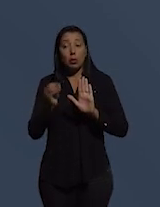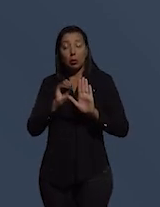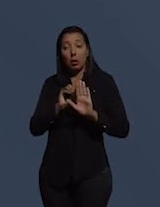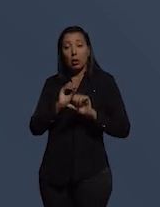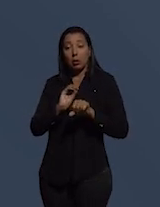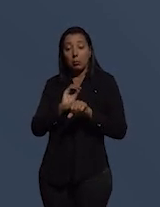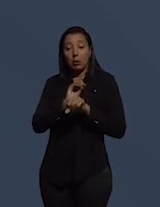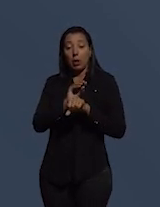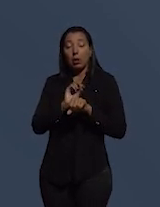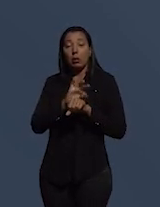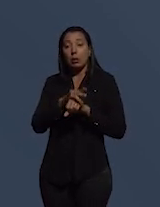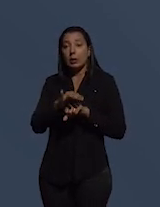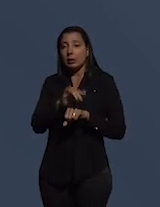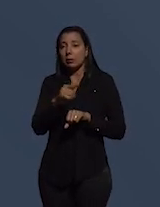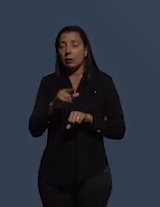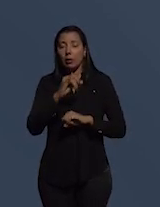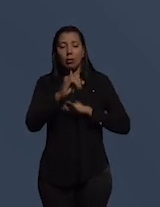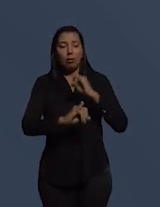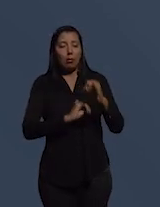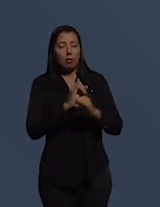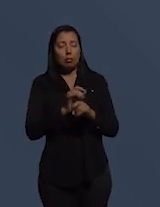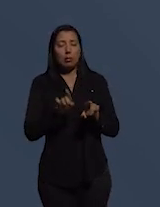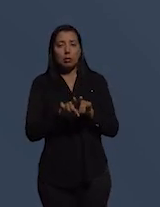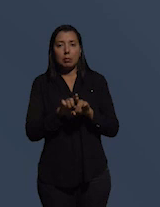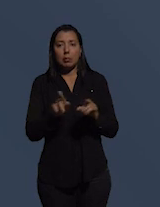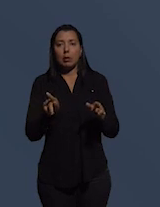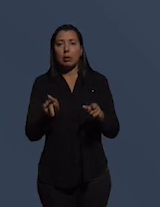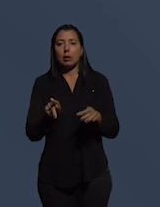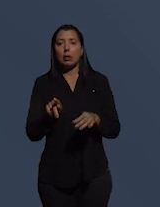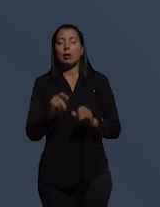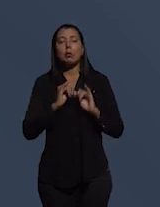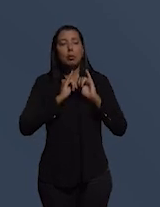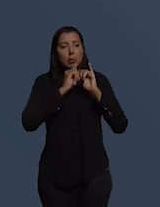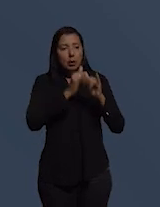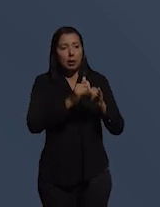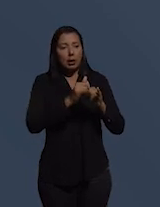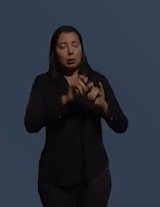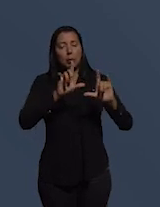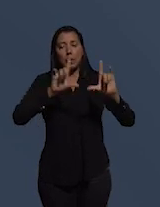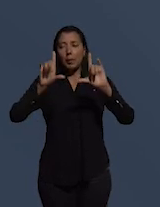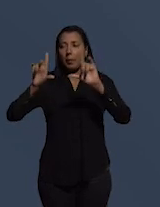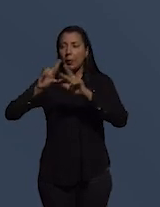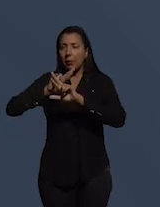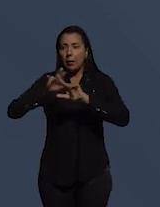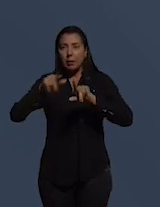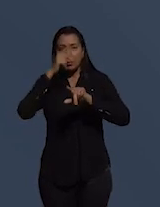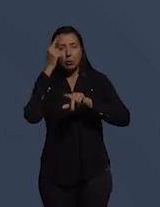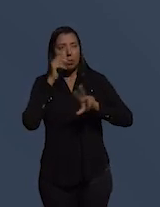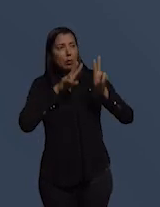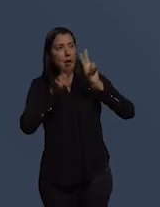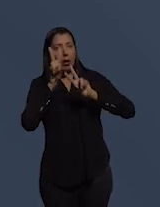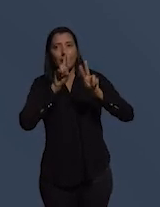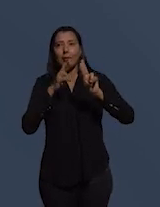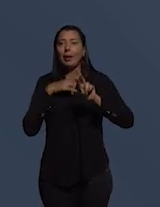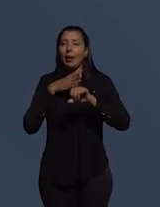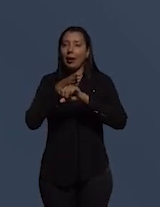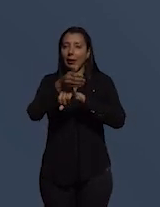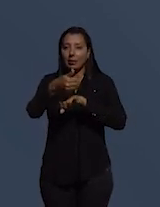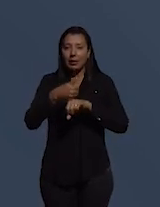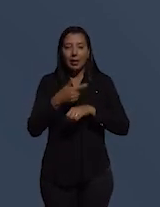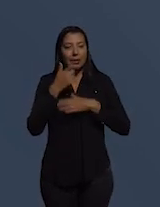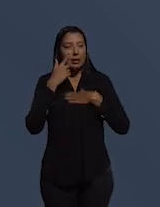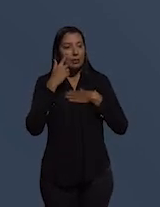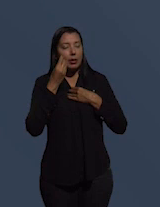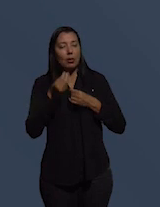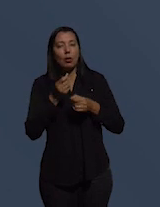se não online também deve ser publicado em paredes com ilustrações para que o público possa ter acesso e verificar como os